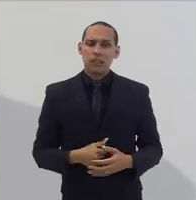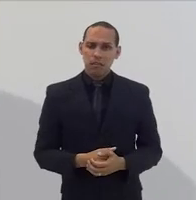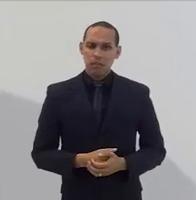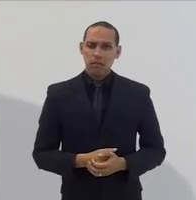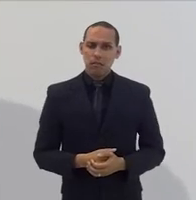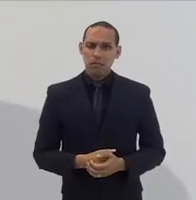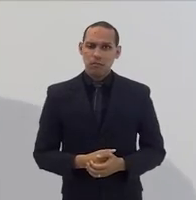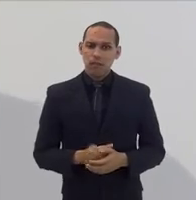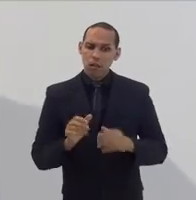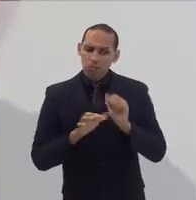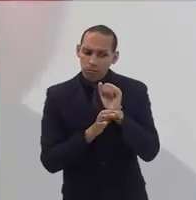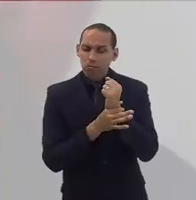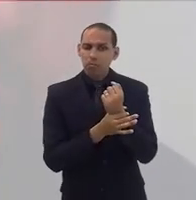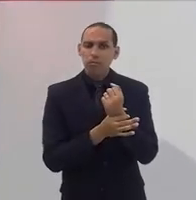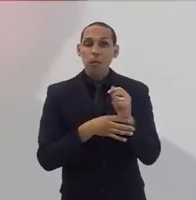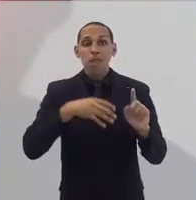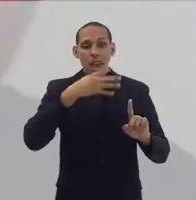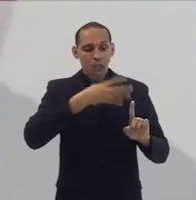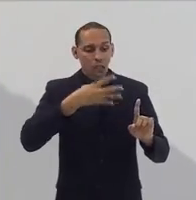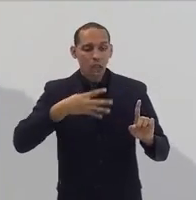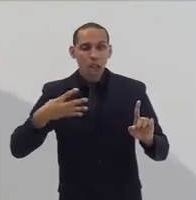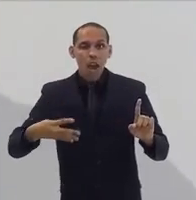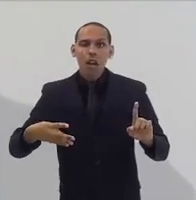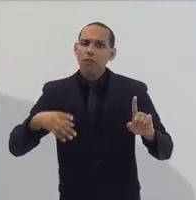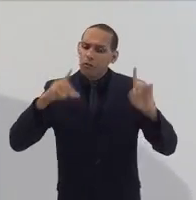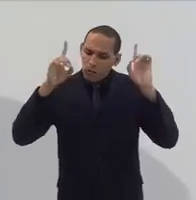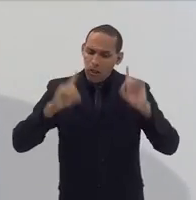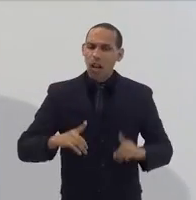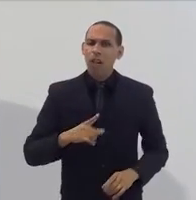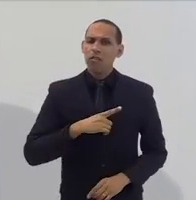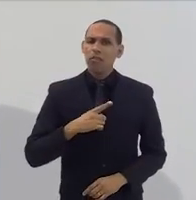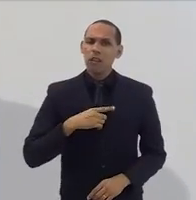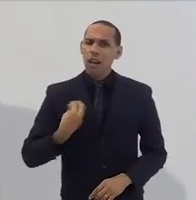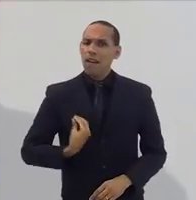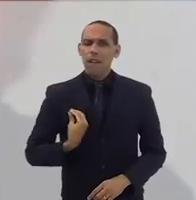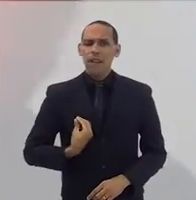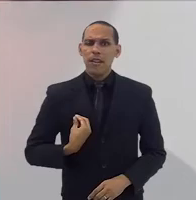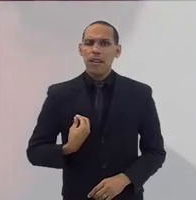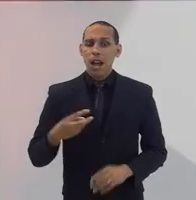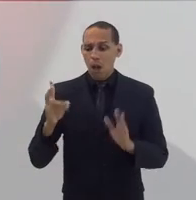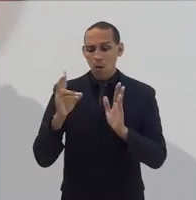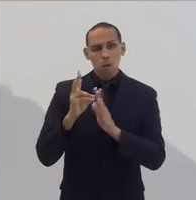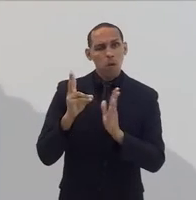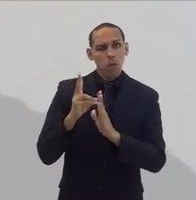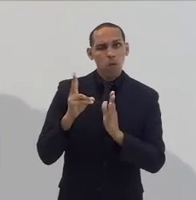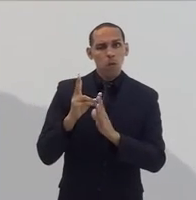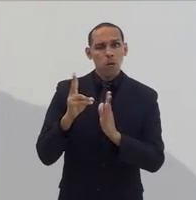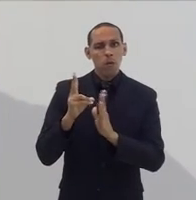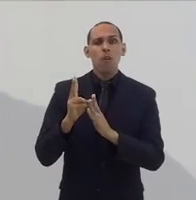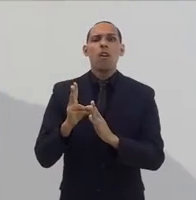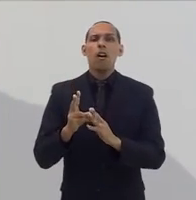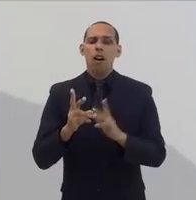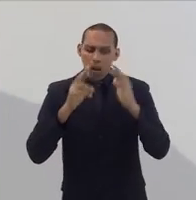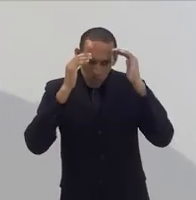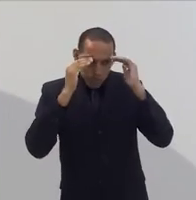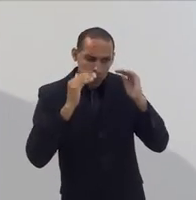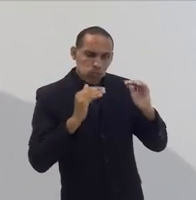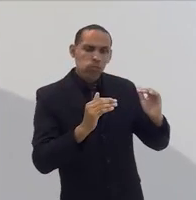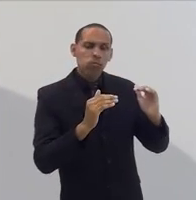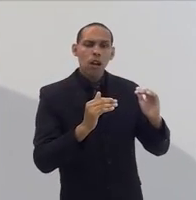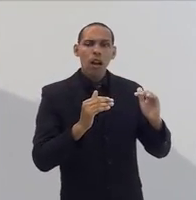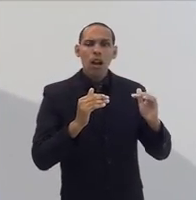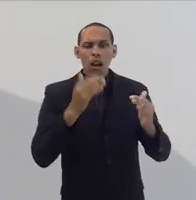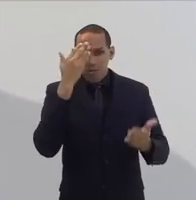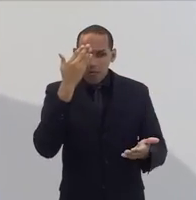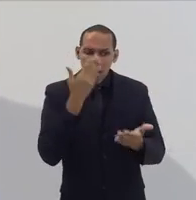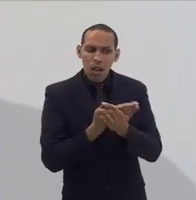garantidos. Quer dizer que os LGBTs têm direito de existir. Que os povos indígenas devem ser respeitados nas suas